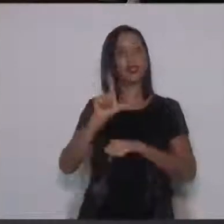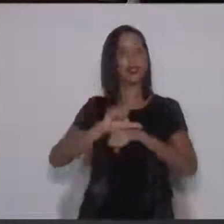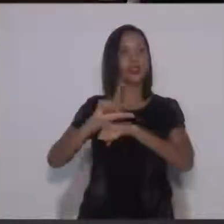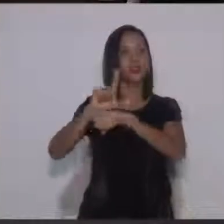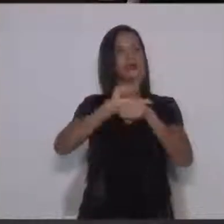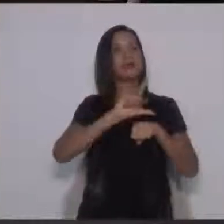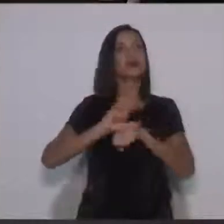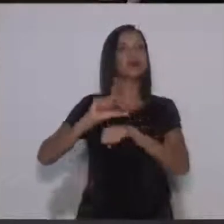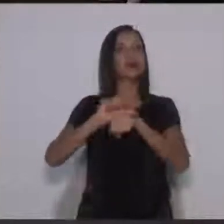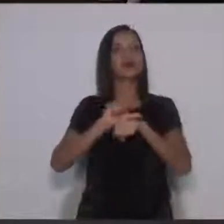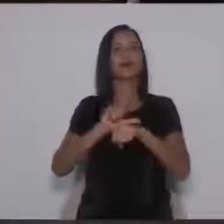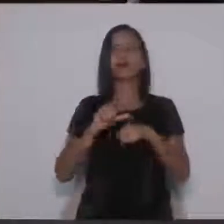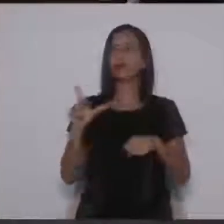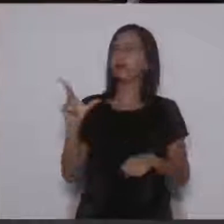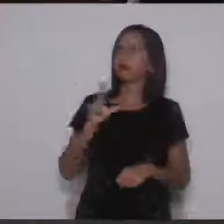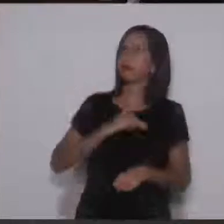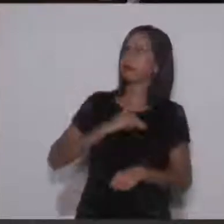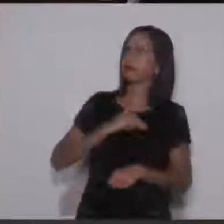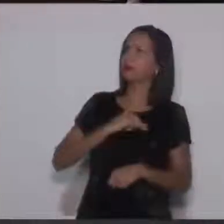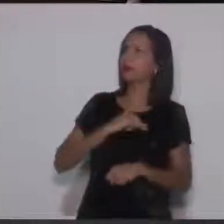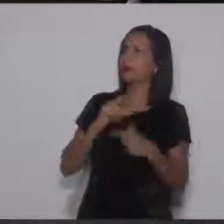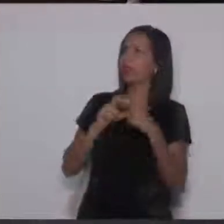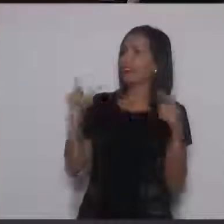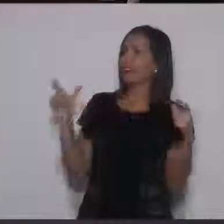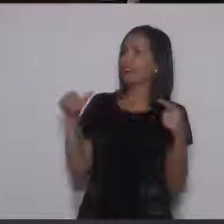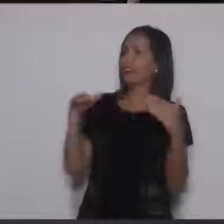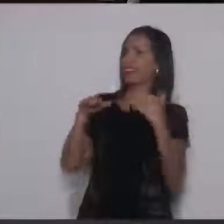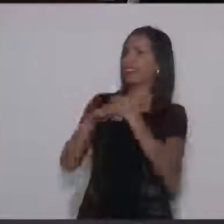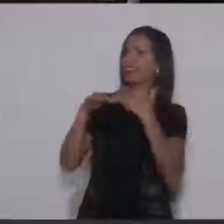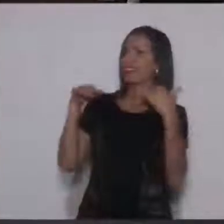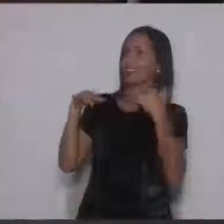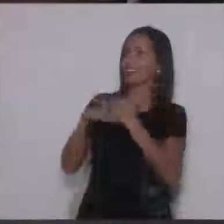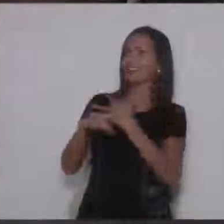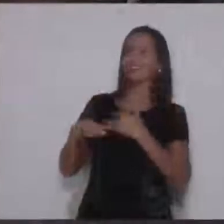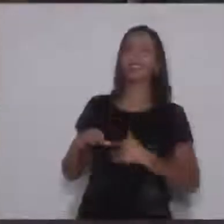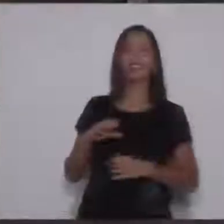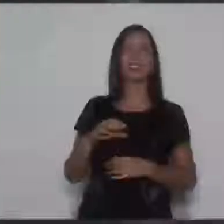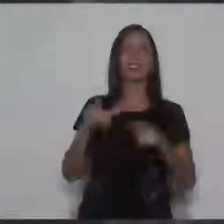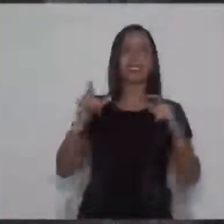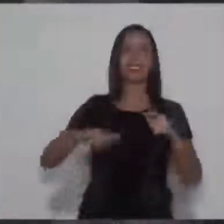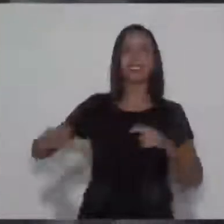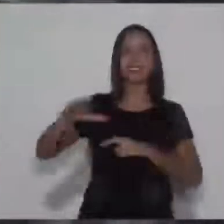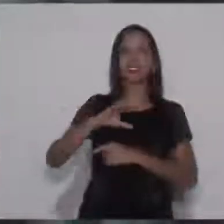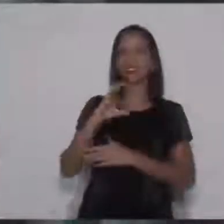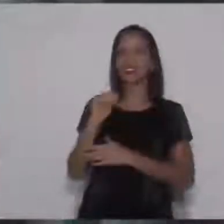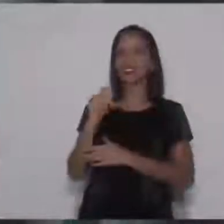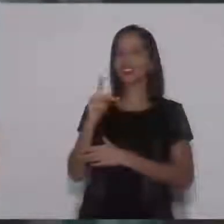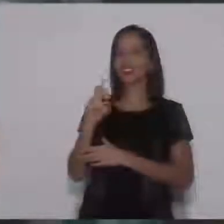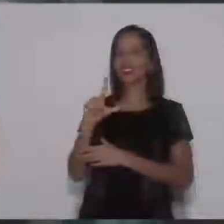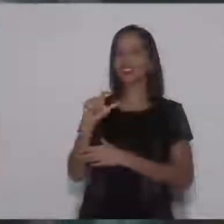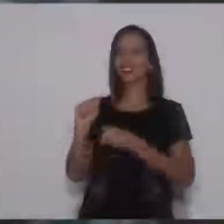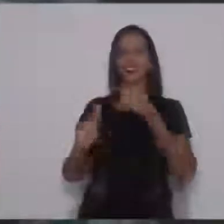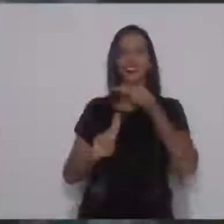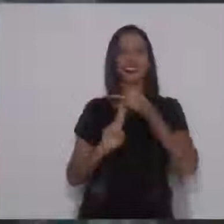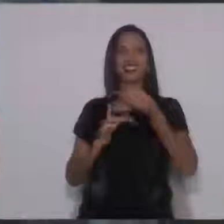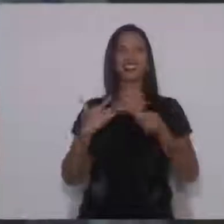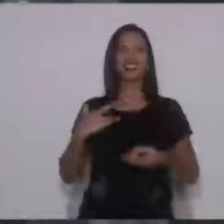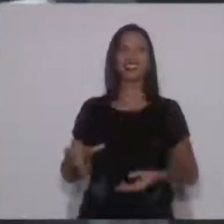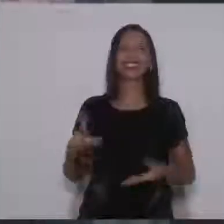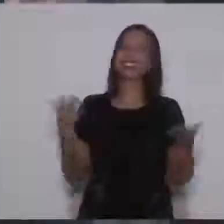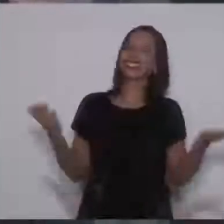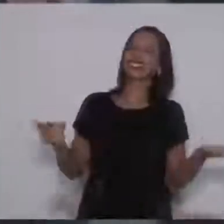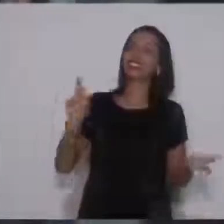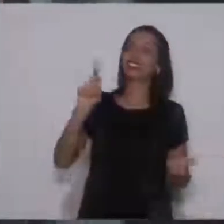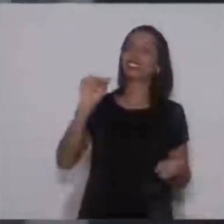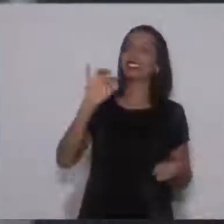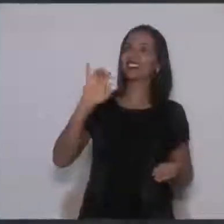Galerias de lojas. Ô, louco, vai aumentar o trânsito então? Sim, com certeza. No bairro da Capela. Com certeza. Ei, misericórdia. Olha aí, Rafael Von